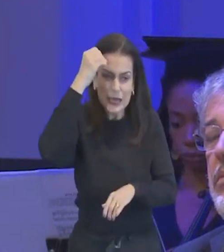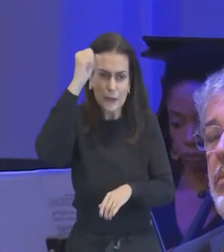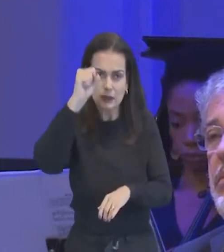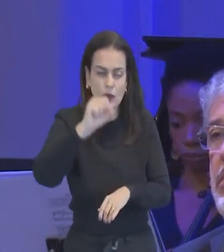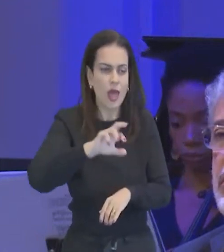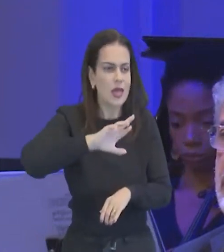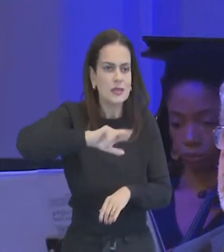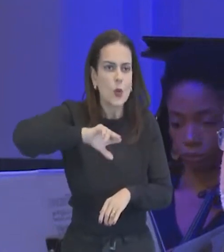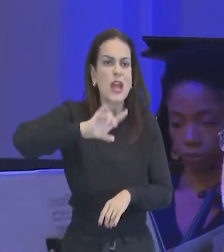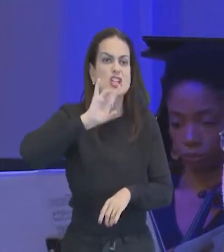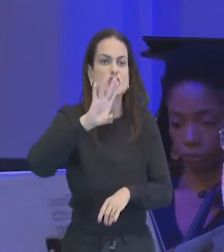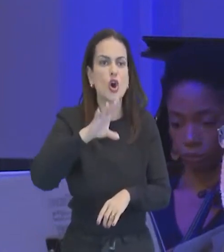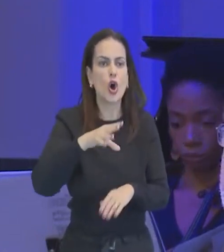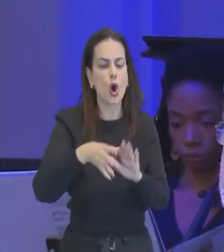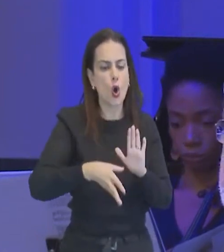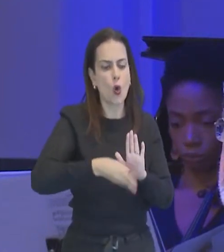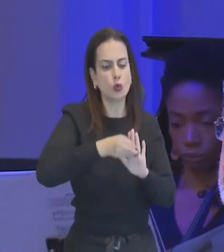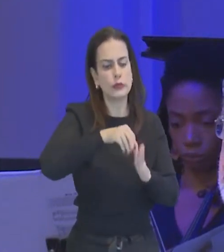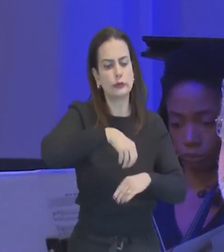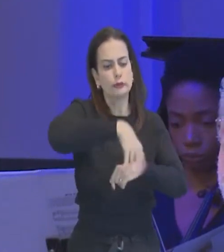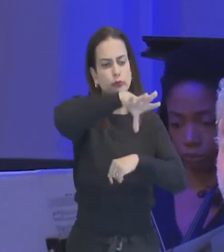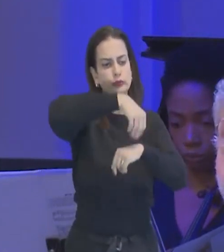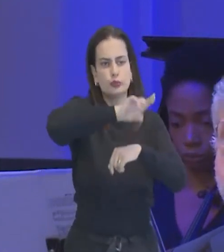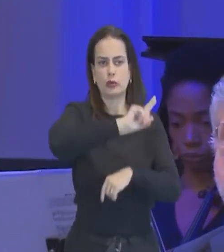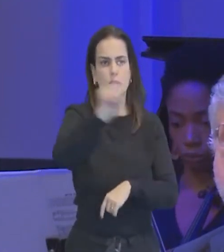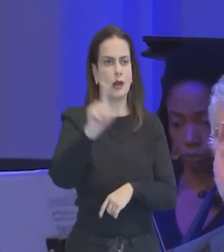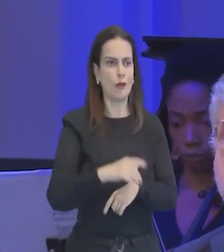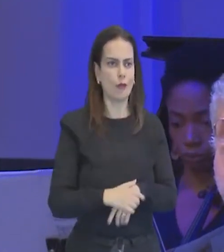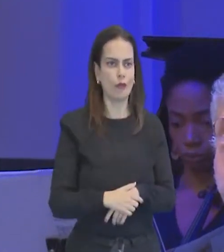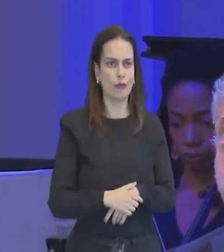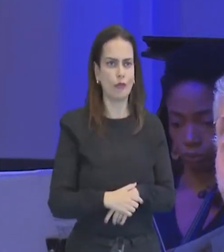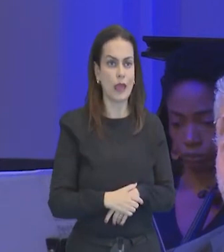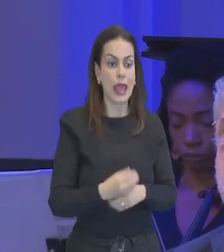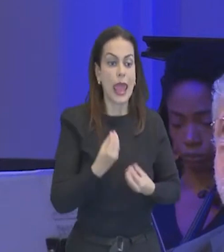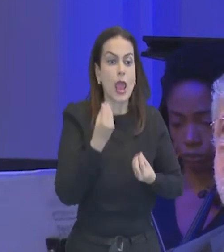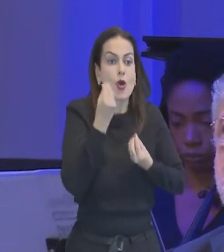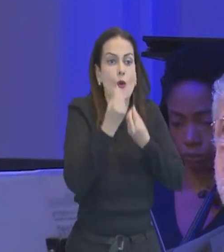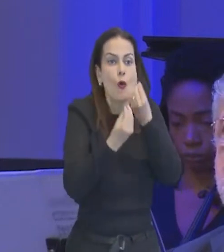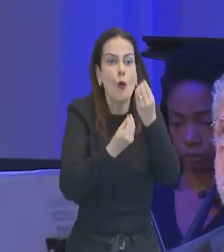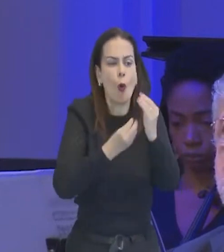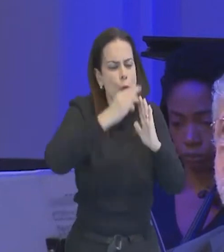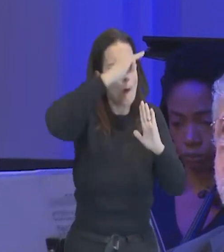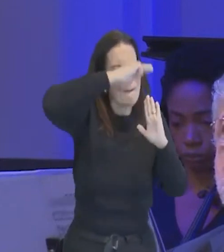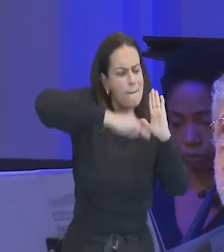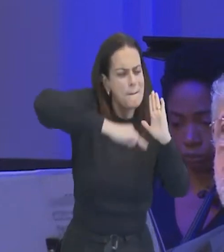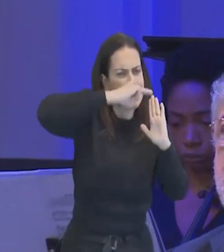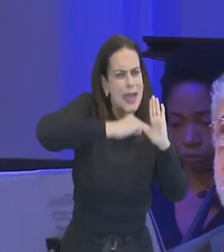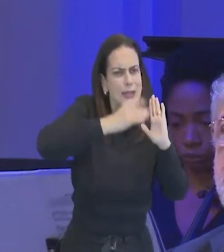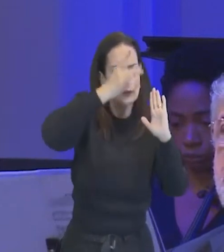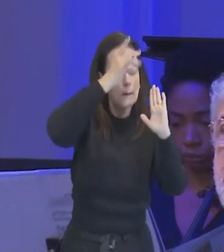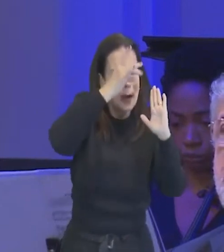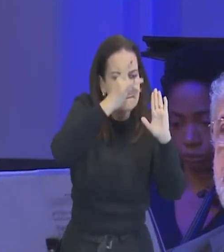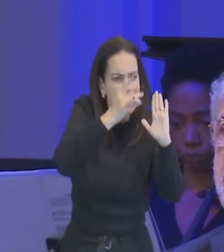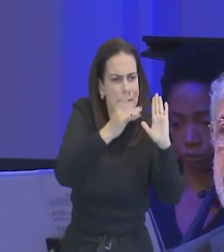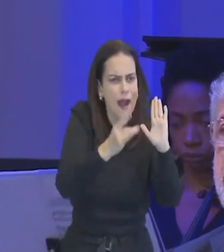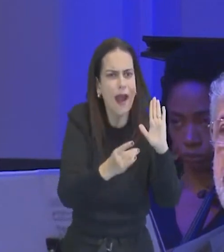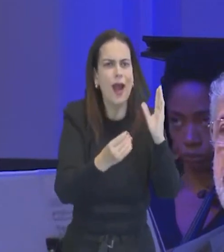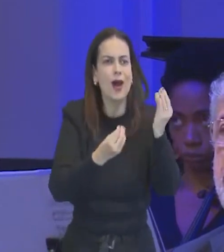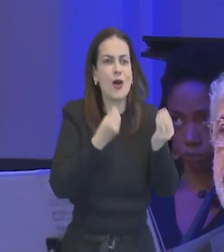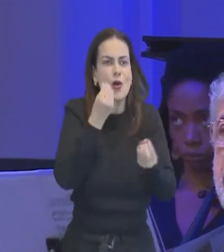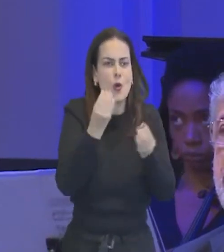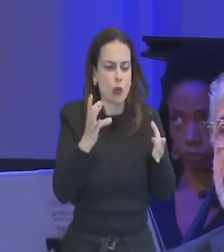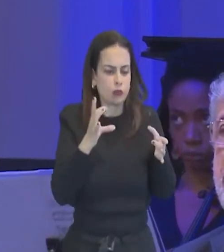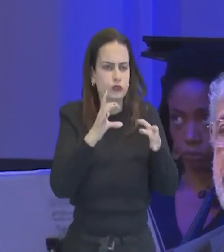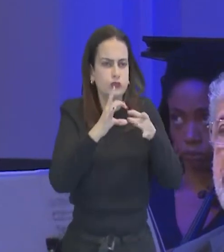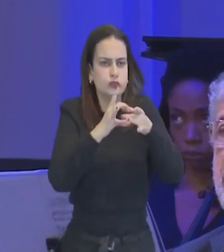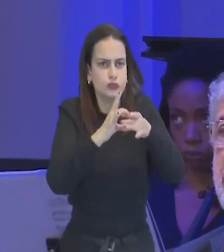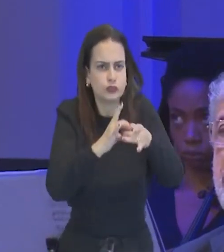só a transmissão do conteúdo, mas é como se transmite, como se processa, qual o nosso envolvimento com o